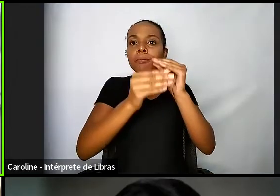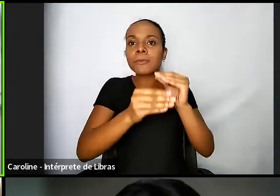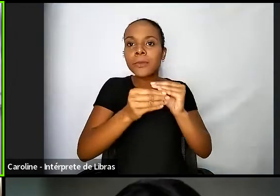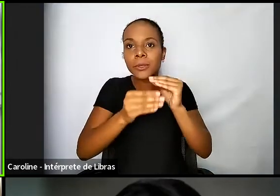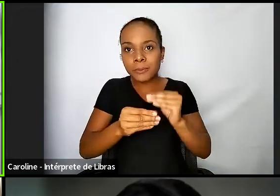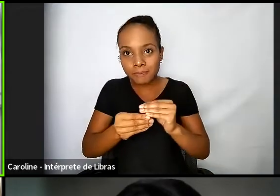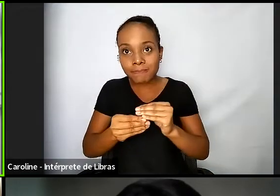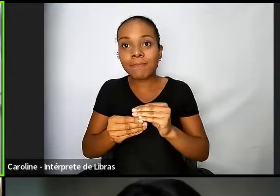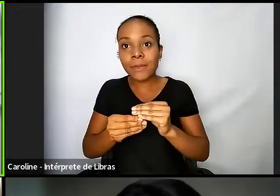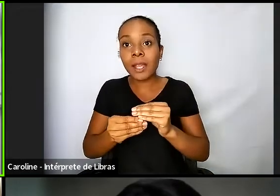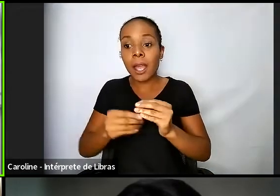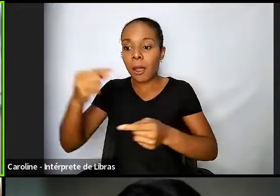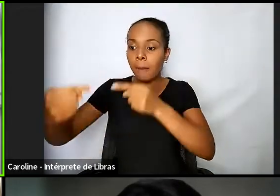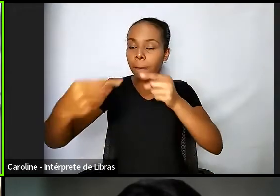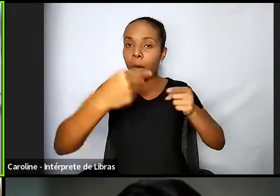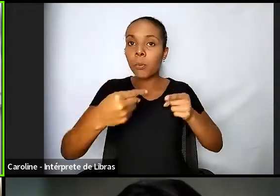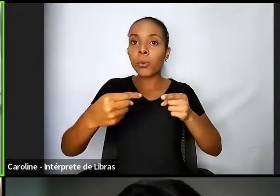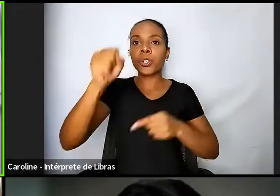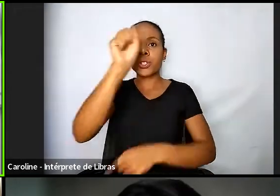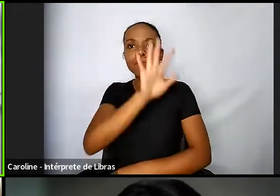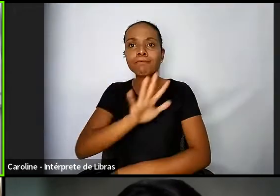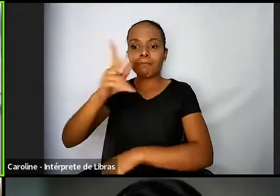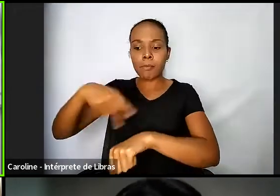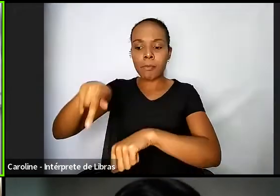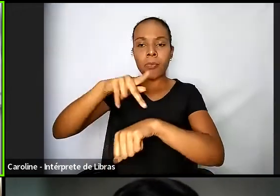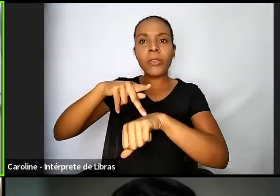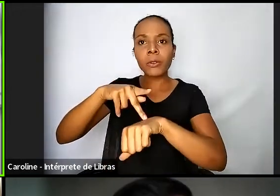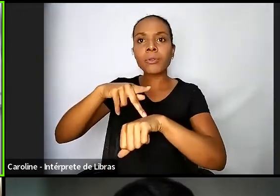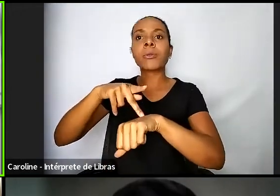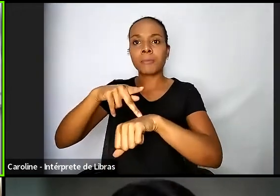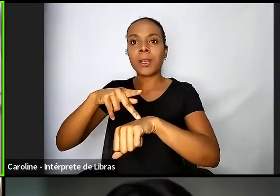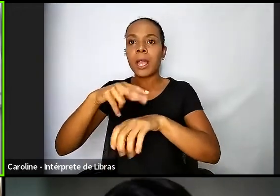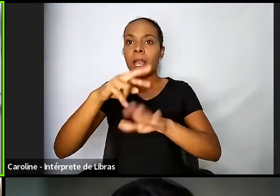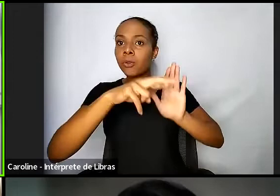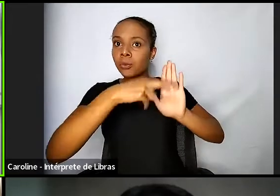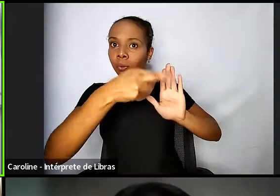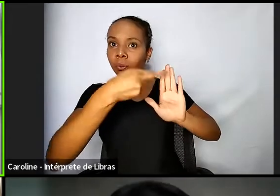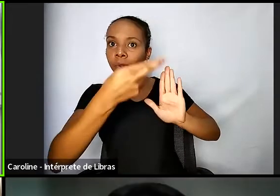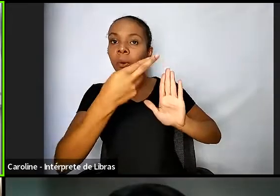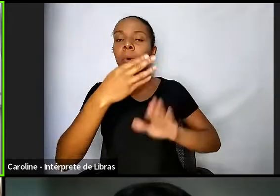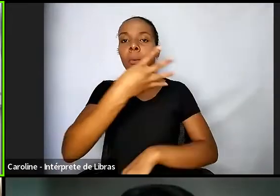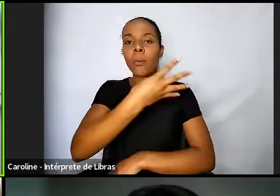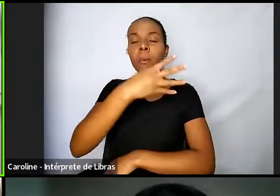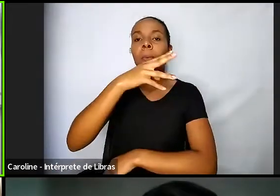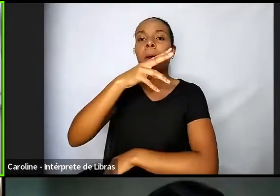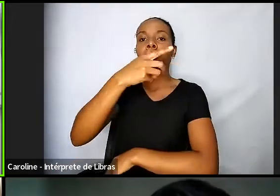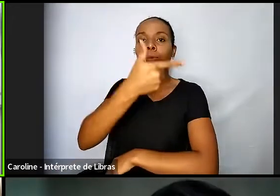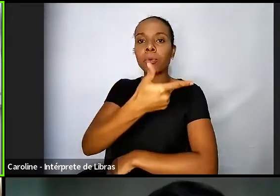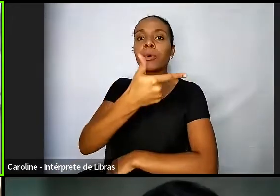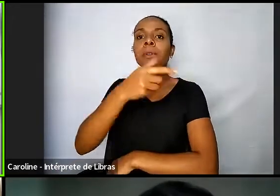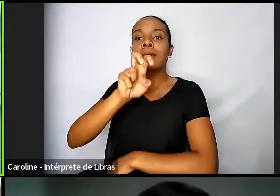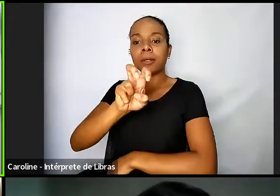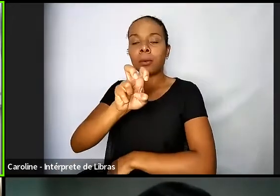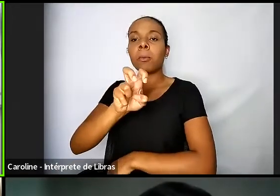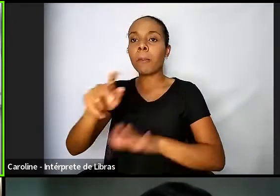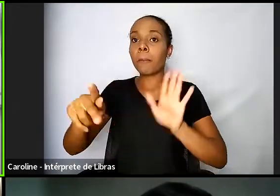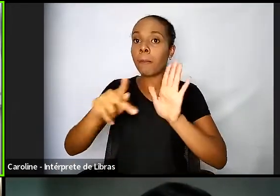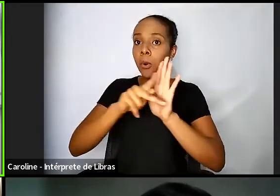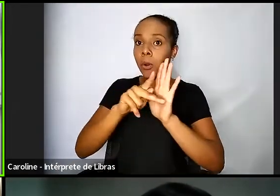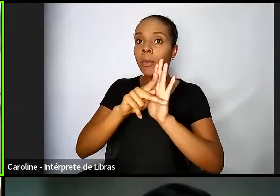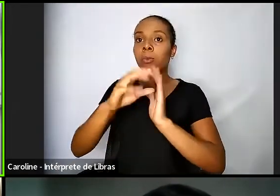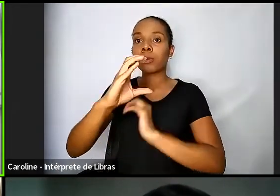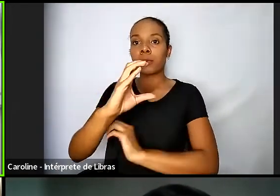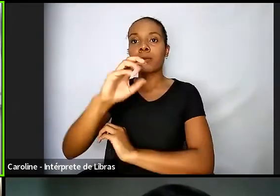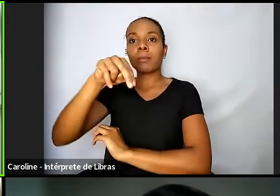fez através da resolução 425 né realmente é um ponto sensível